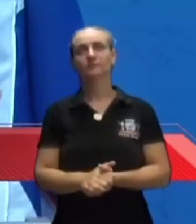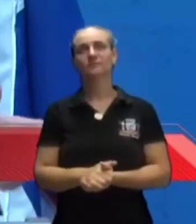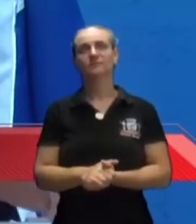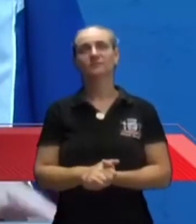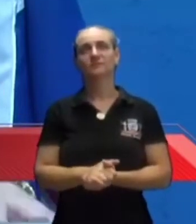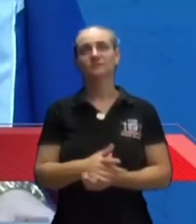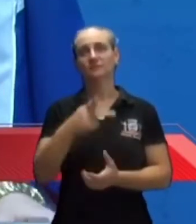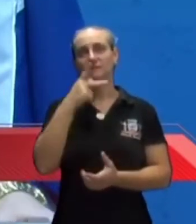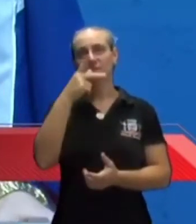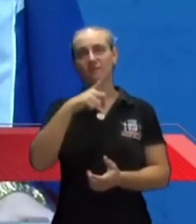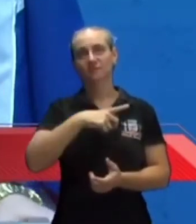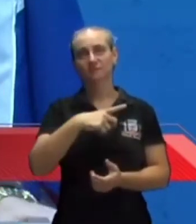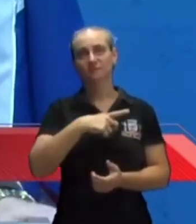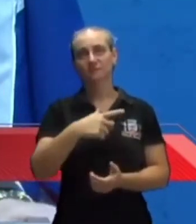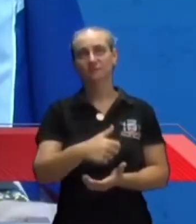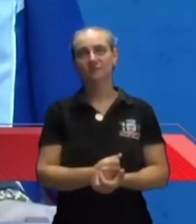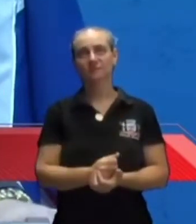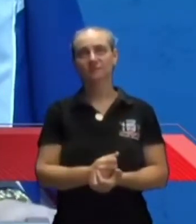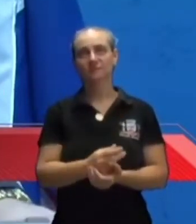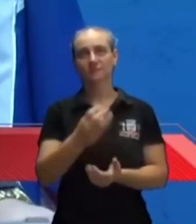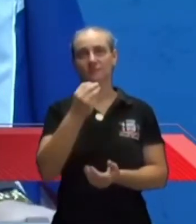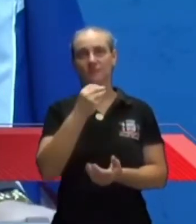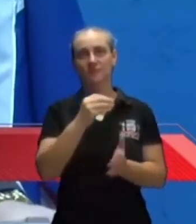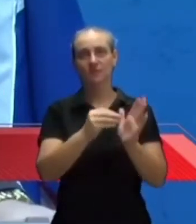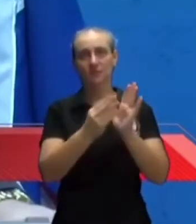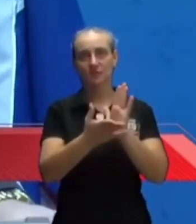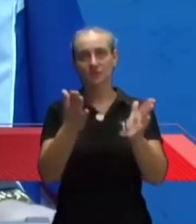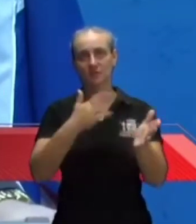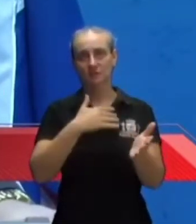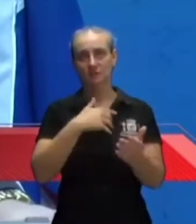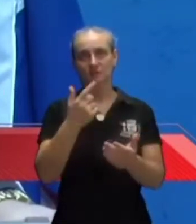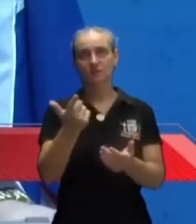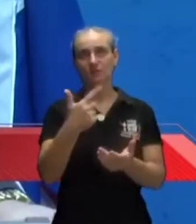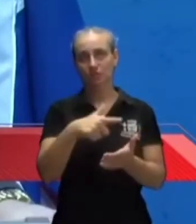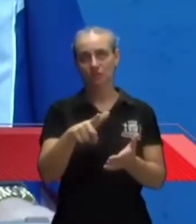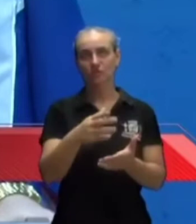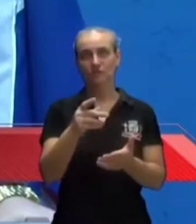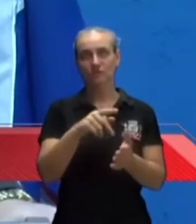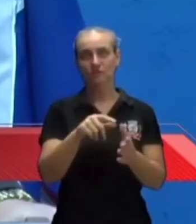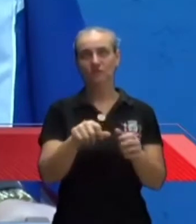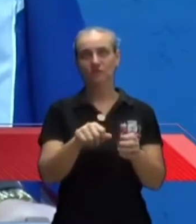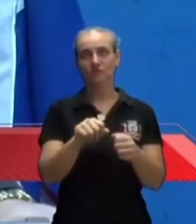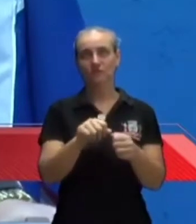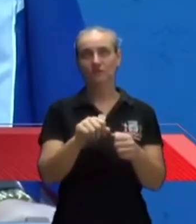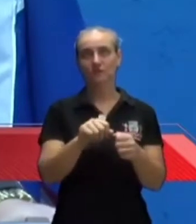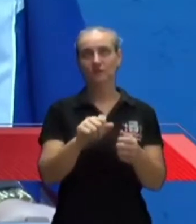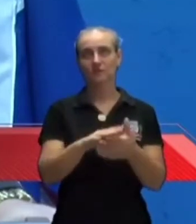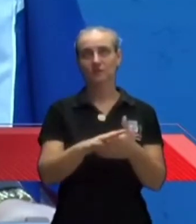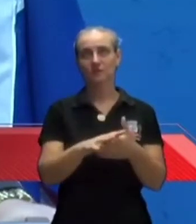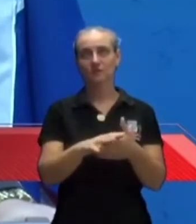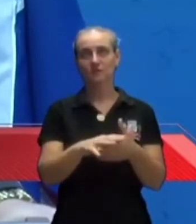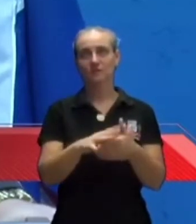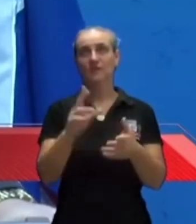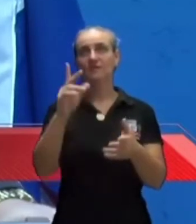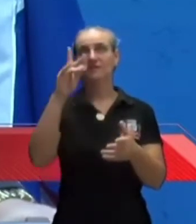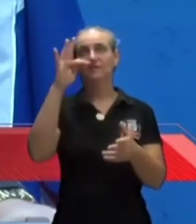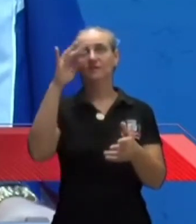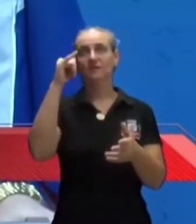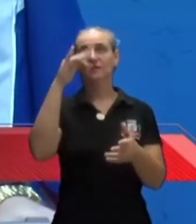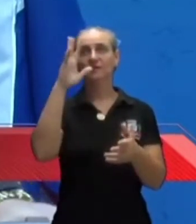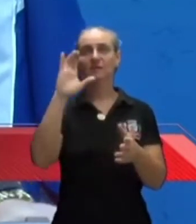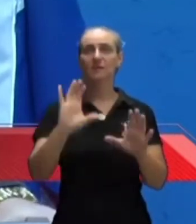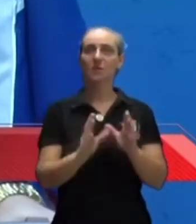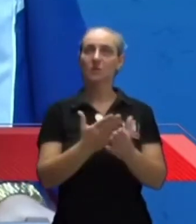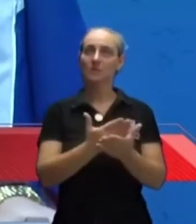Falar também, que é uma indicação que eu já fiz, e externo ela novamente, que a questão da feira municipal vai ser inaugurada,